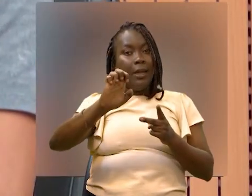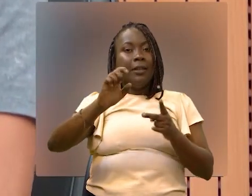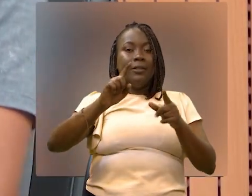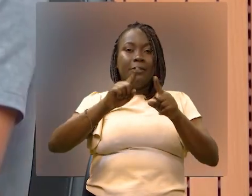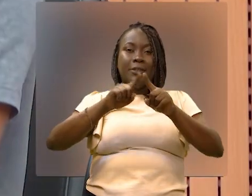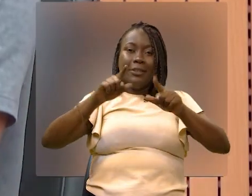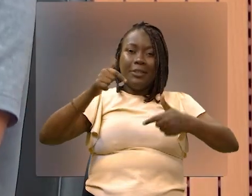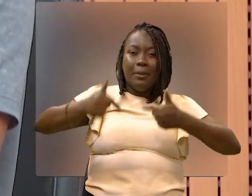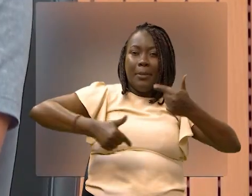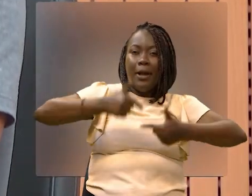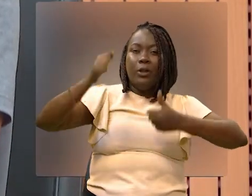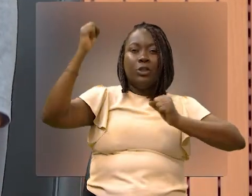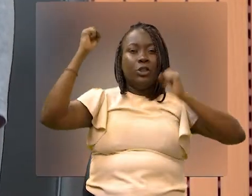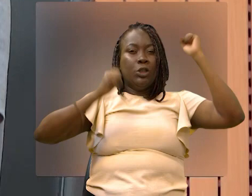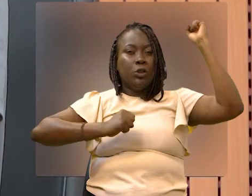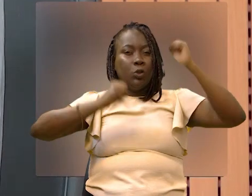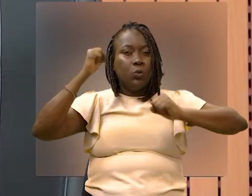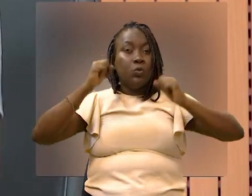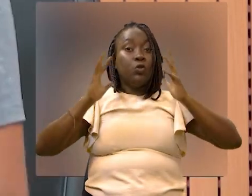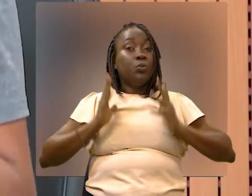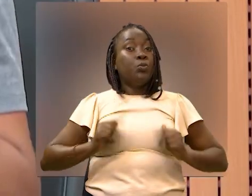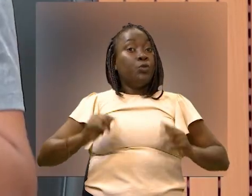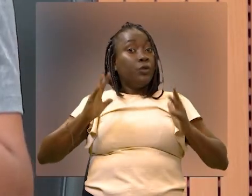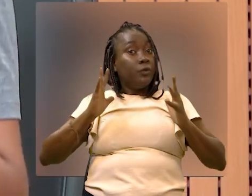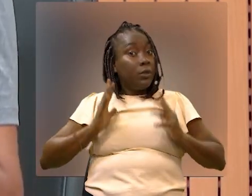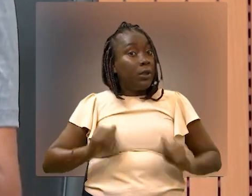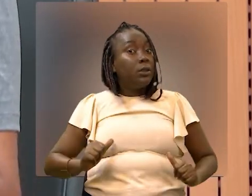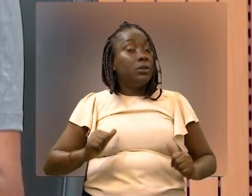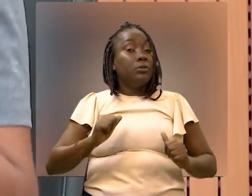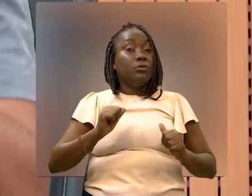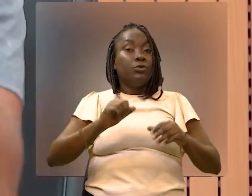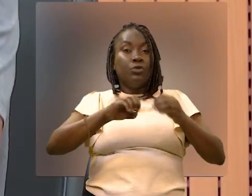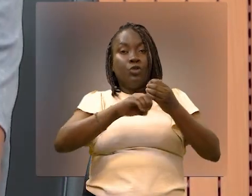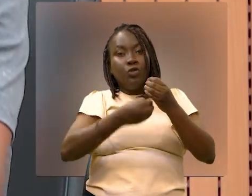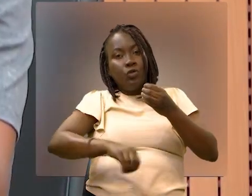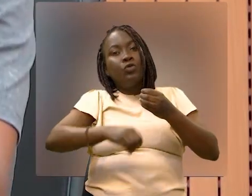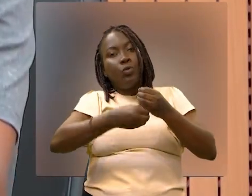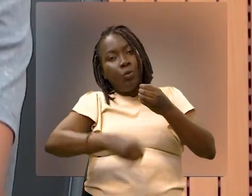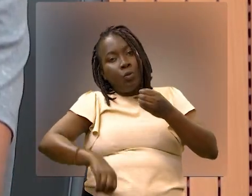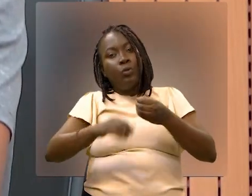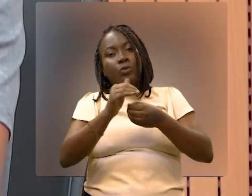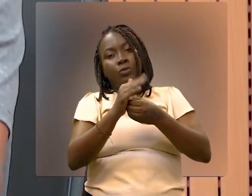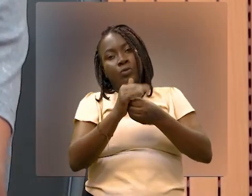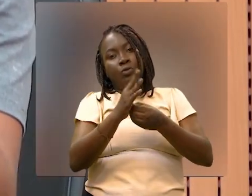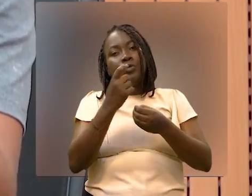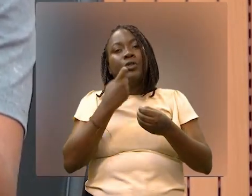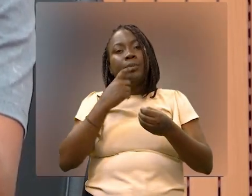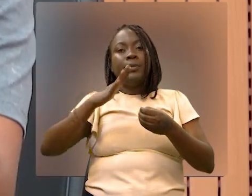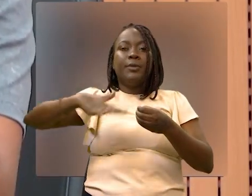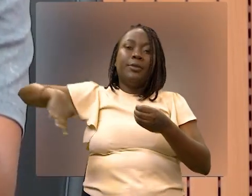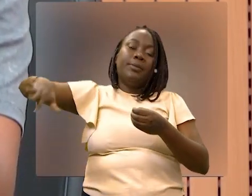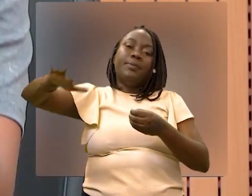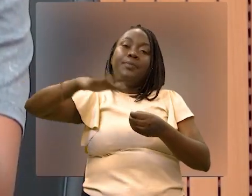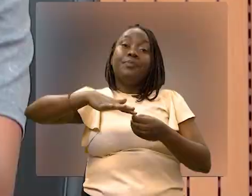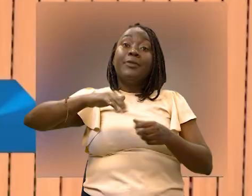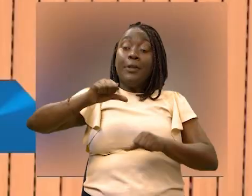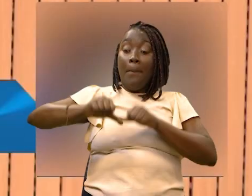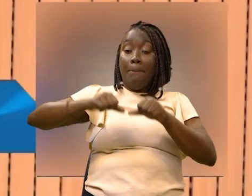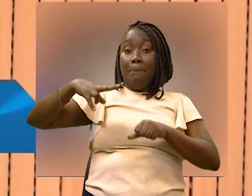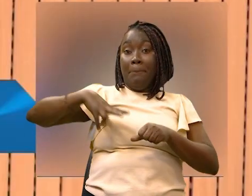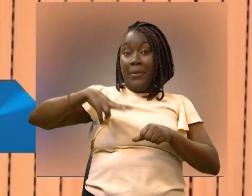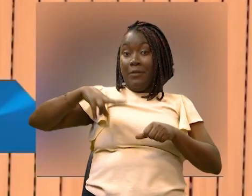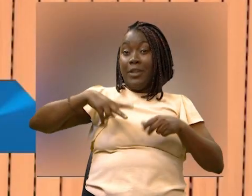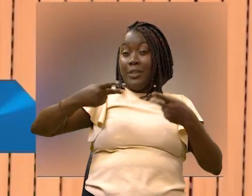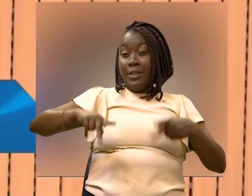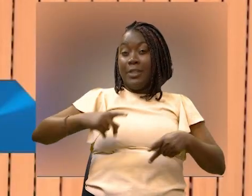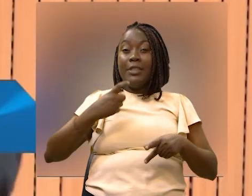Sindicato dos Trabalhadores da Indústria da Purificação e Distribuição de Água e em Serviços de Esgoto de Campinas e Região. A